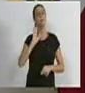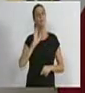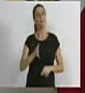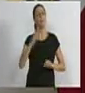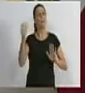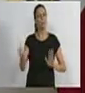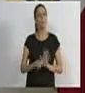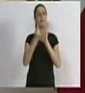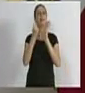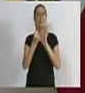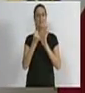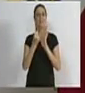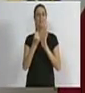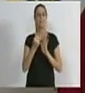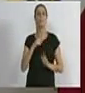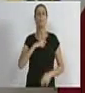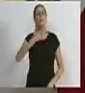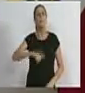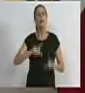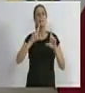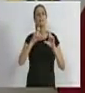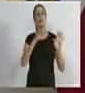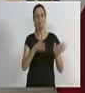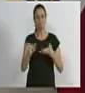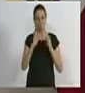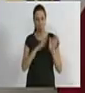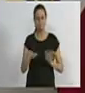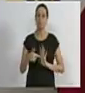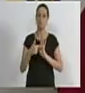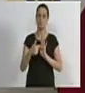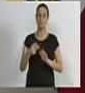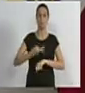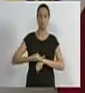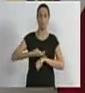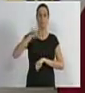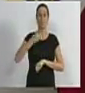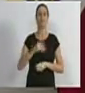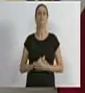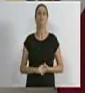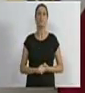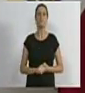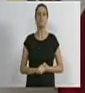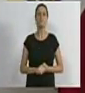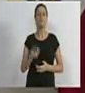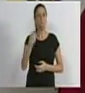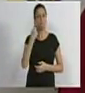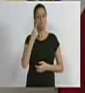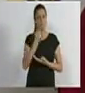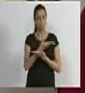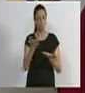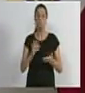Um legado muito grande. Tem mais umas fotos lá, né, Ari? Aquela dos troféus lá, né? Um trabalho, só vejo o trabalho bonito que ele fez.